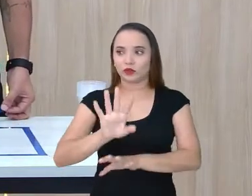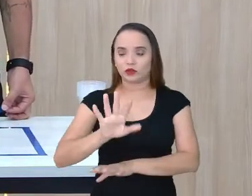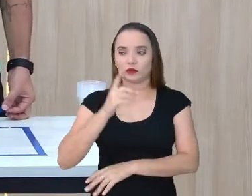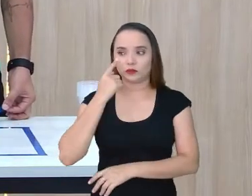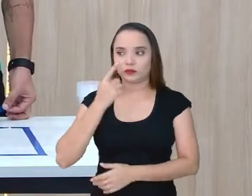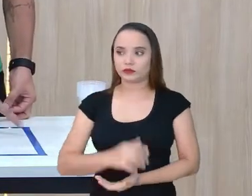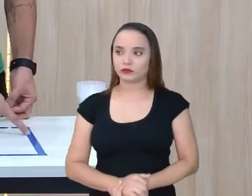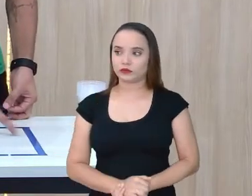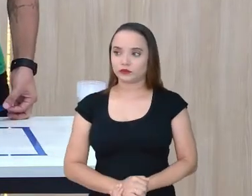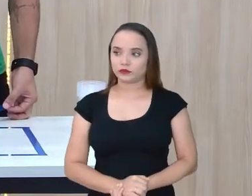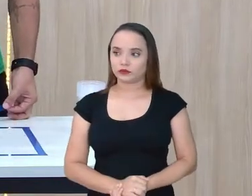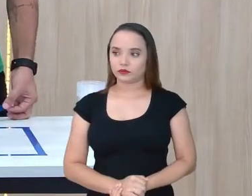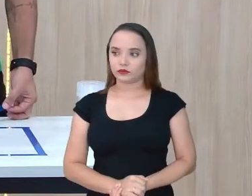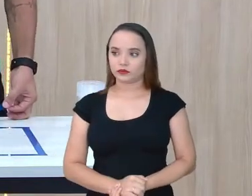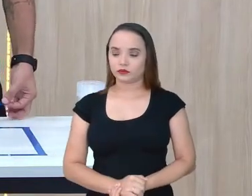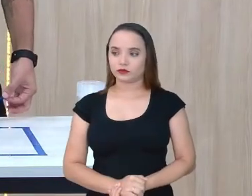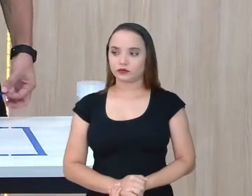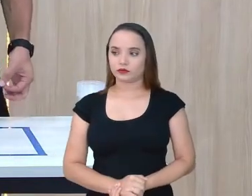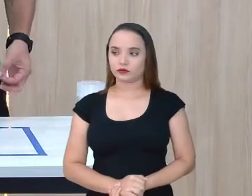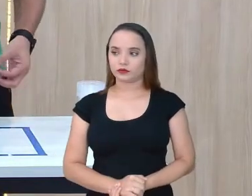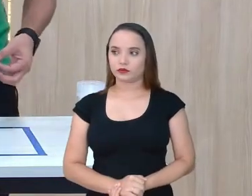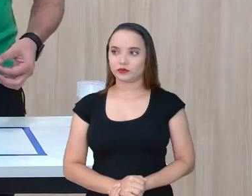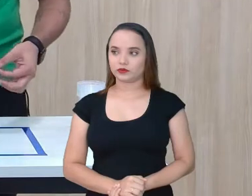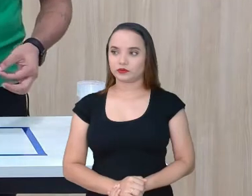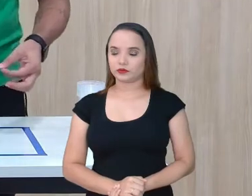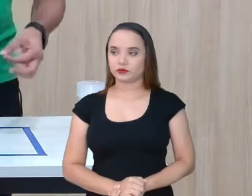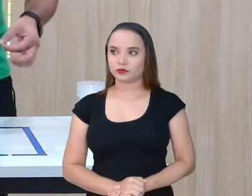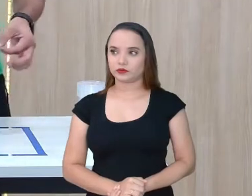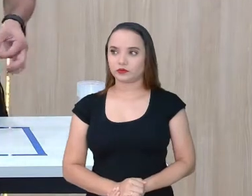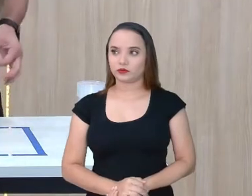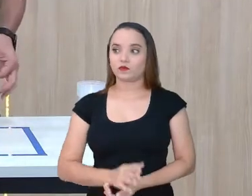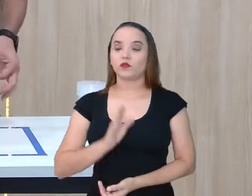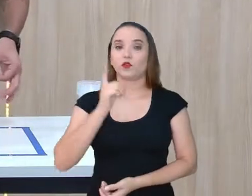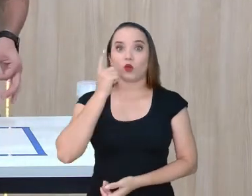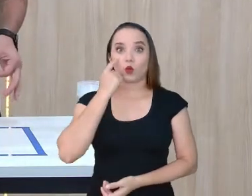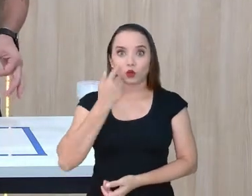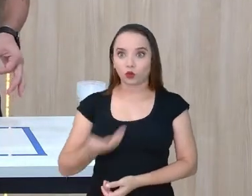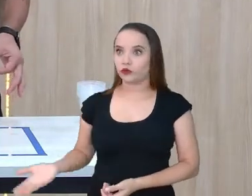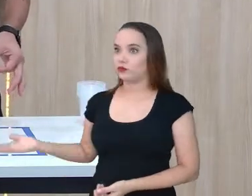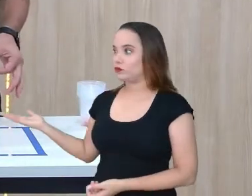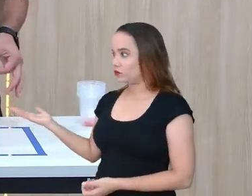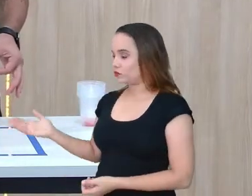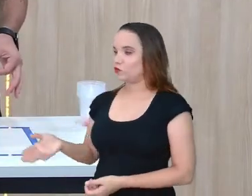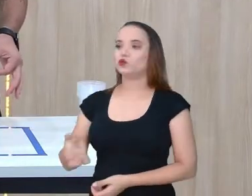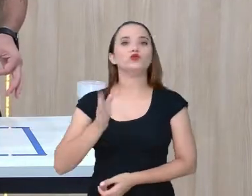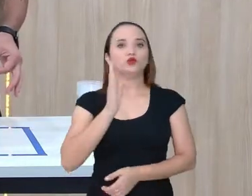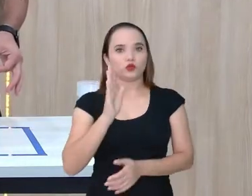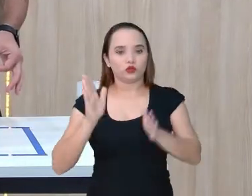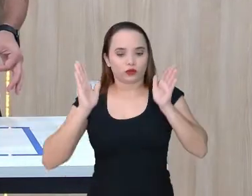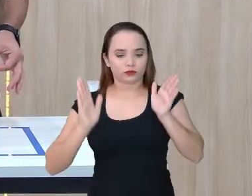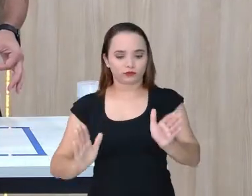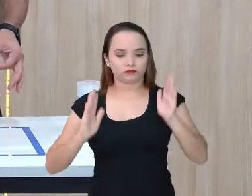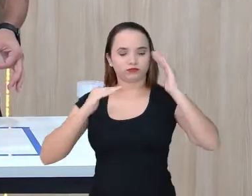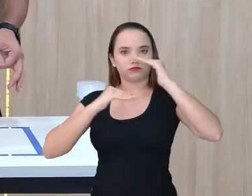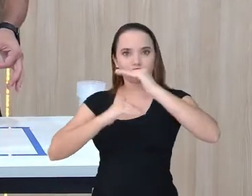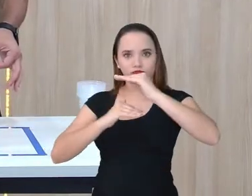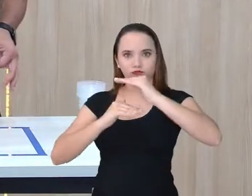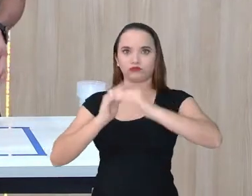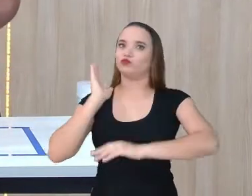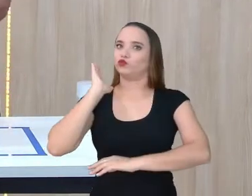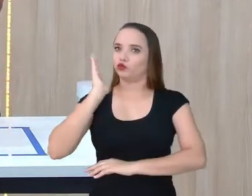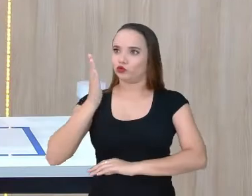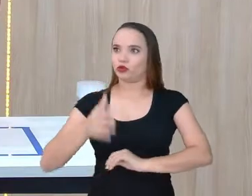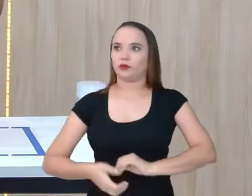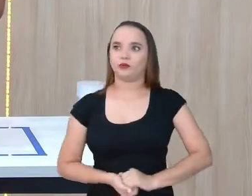gente faz um e aqui outro, né? É isso. Pronto. Já fechamos aí, ó, minha gente. O Billy já deu um close aí, né? Na nossa... Na